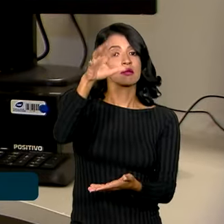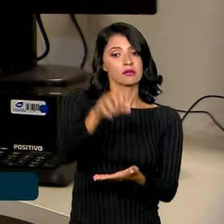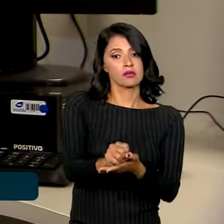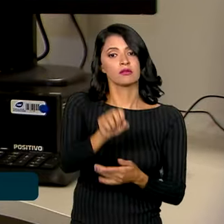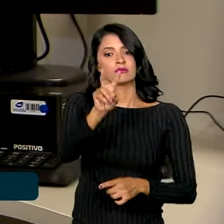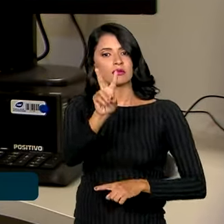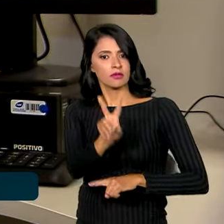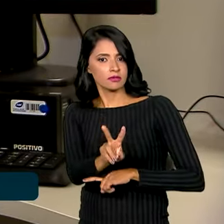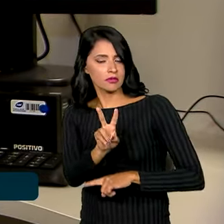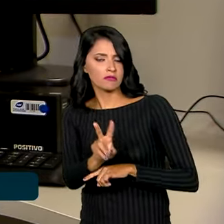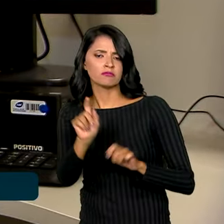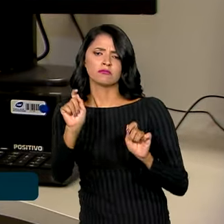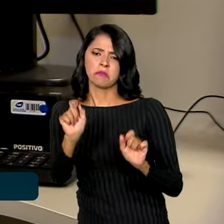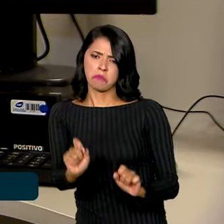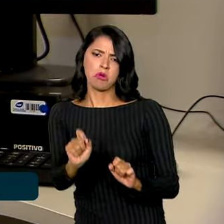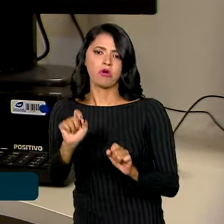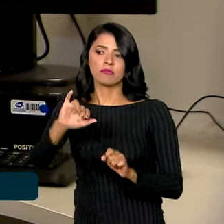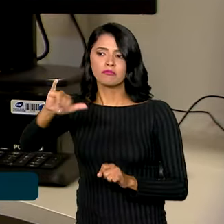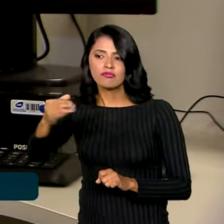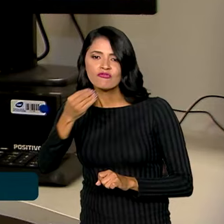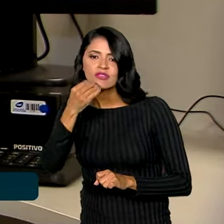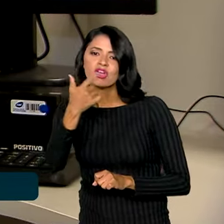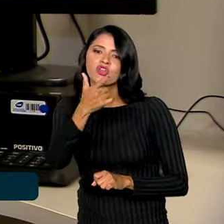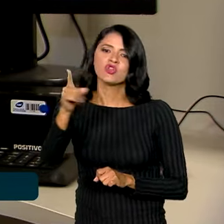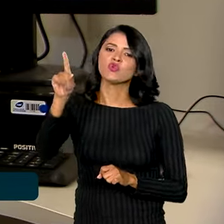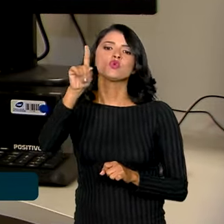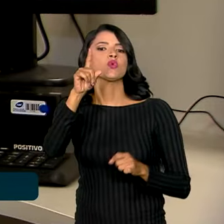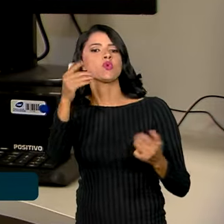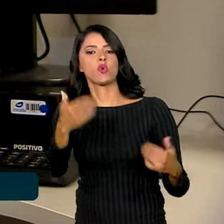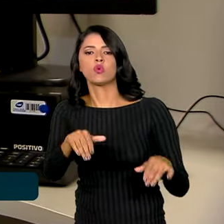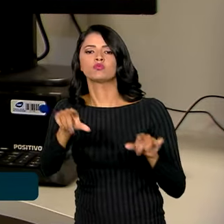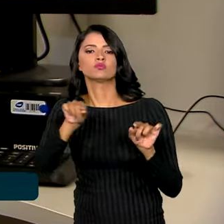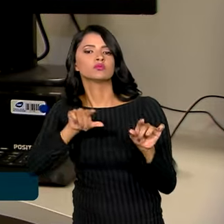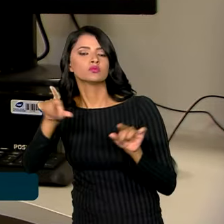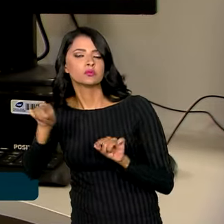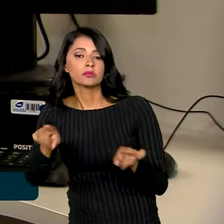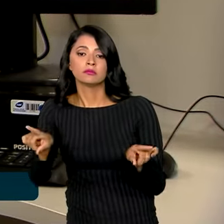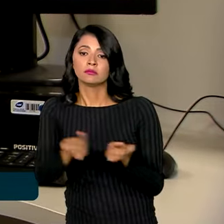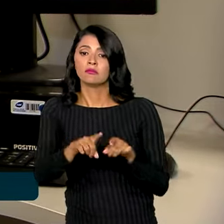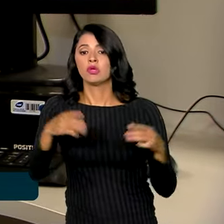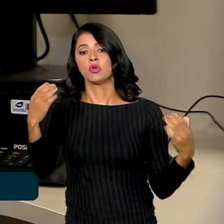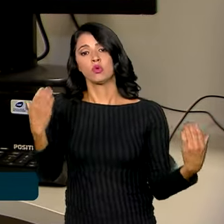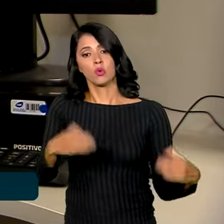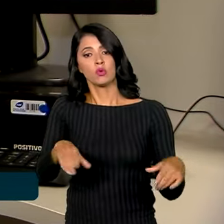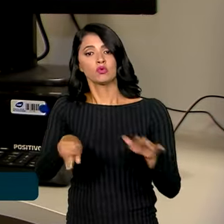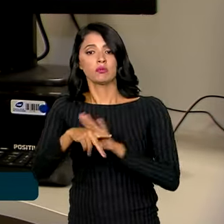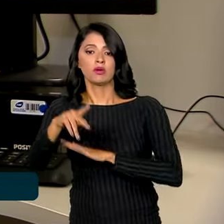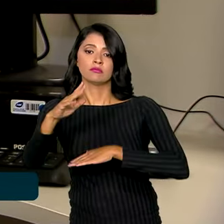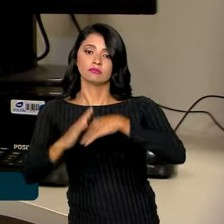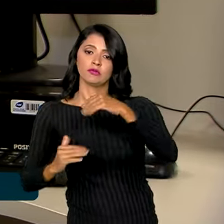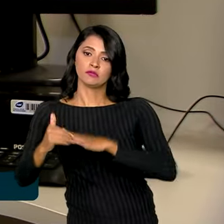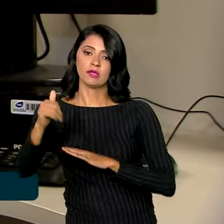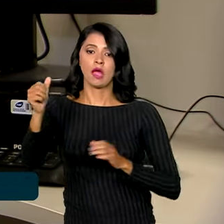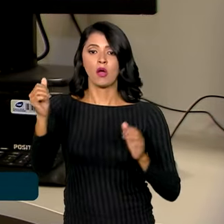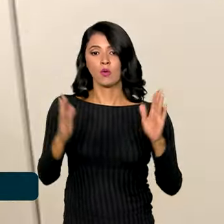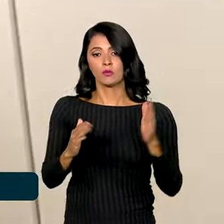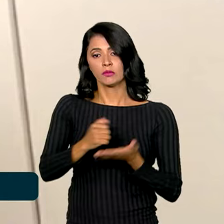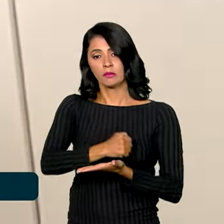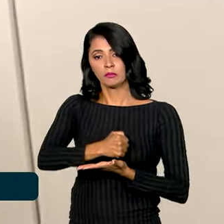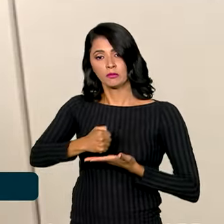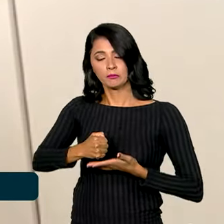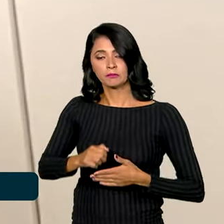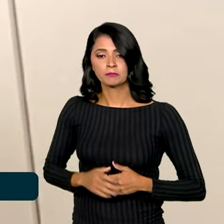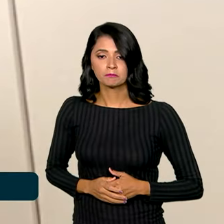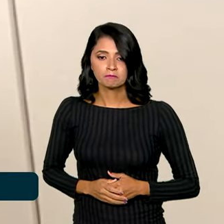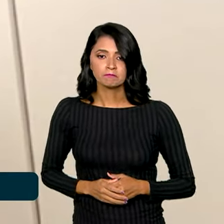reserva e poderá ser aproveitado em outras seleções e até em concursos para profissionais temporários. Com a